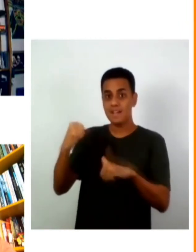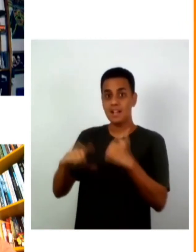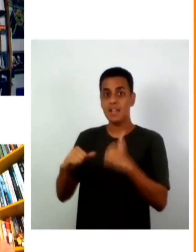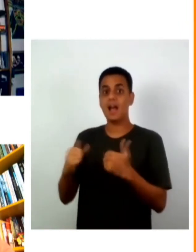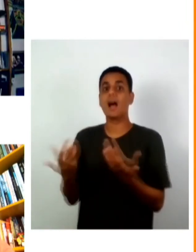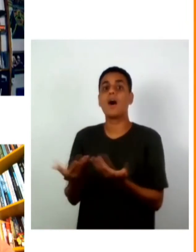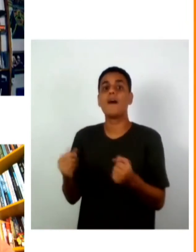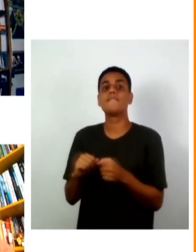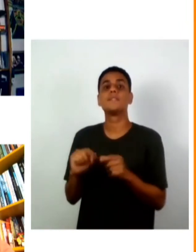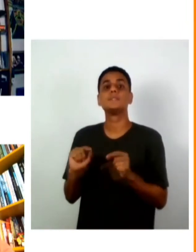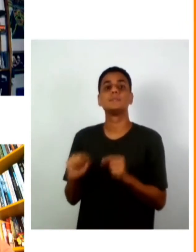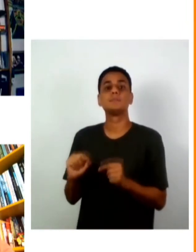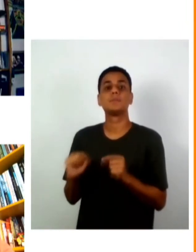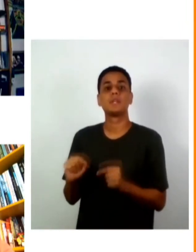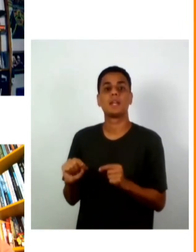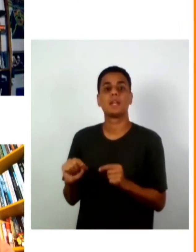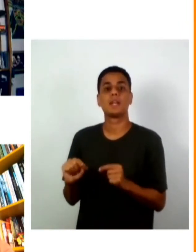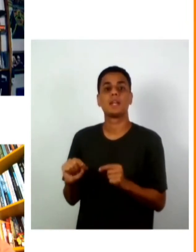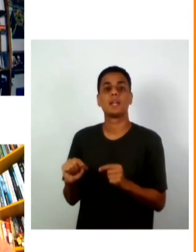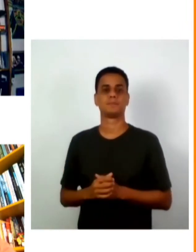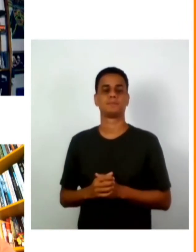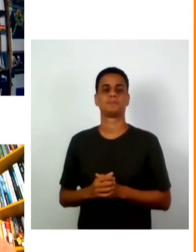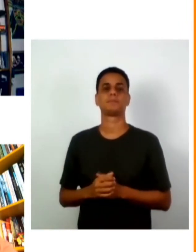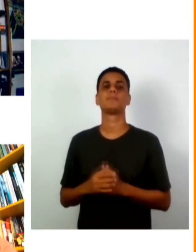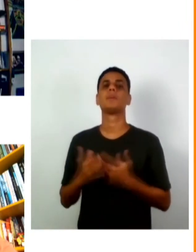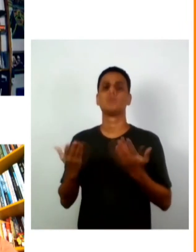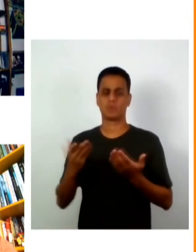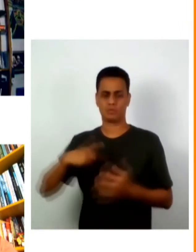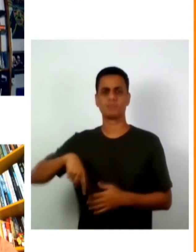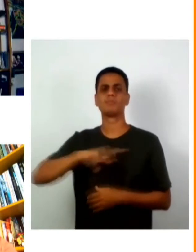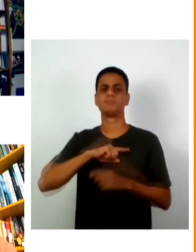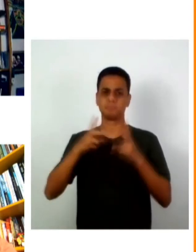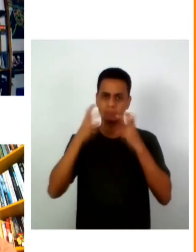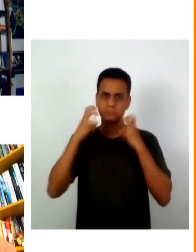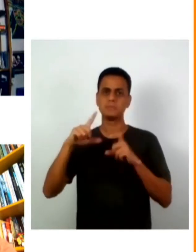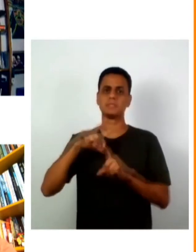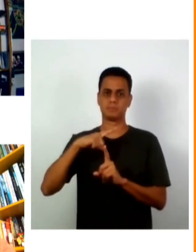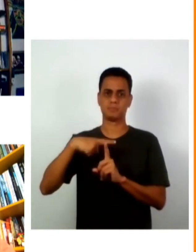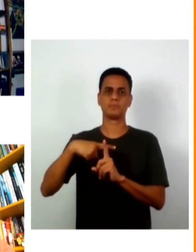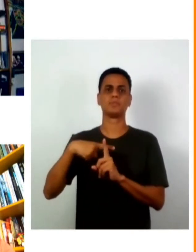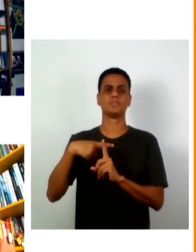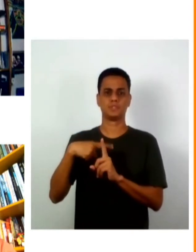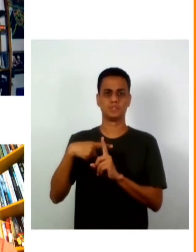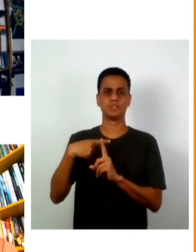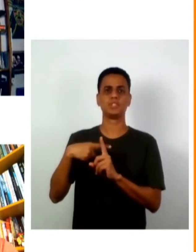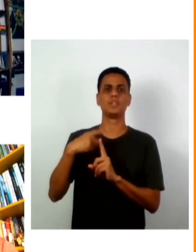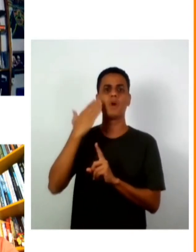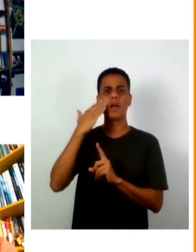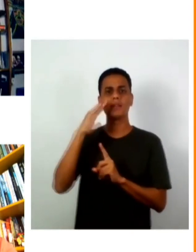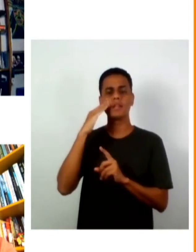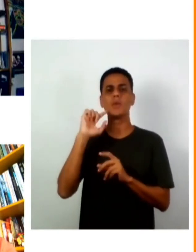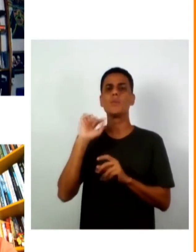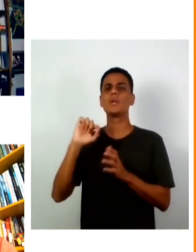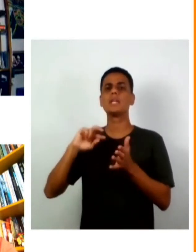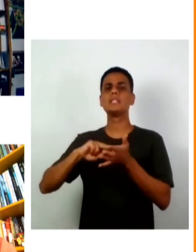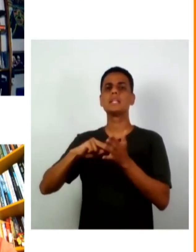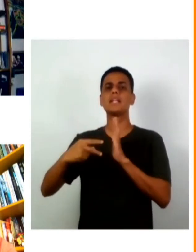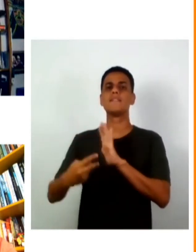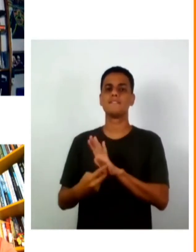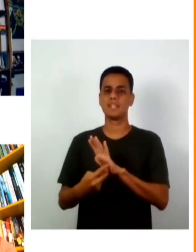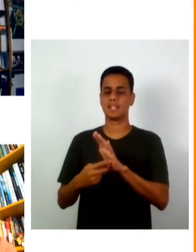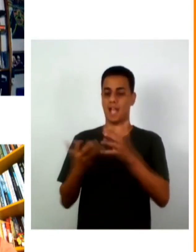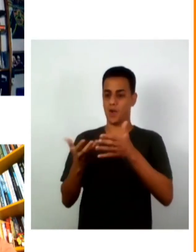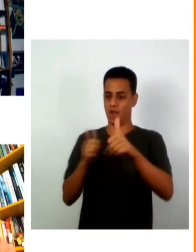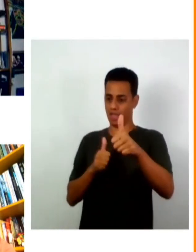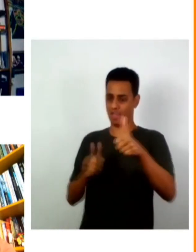começando a avaliar porque até agora nós ficamos olhando mas eu acho que é muito positivo fazer a escola do que significa estar do